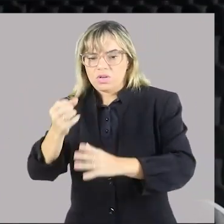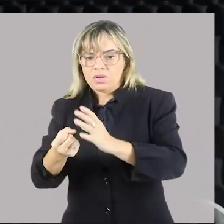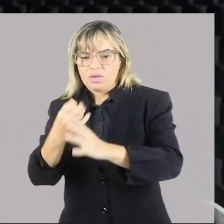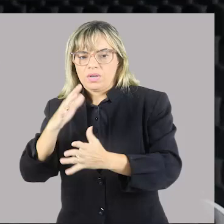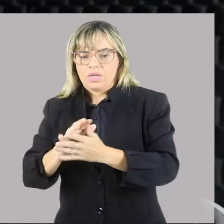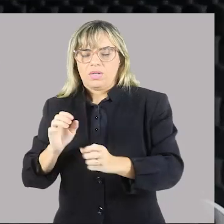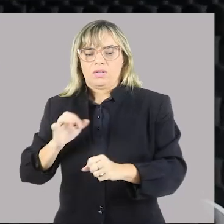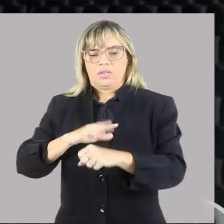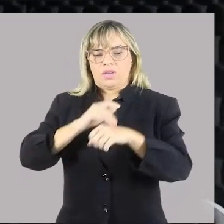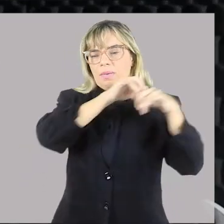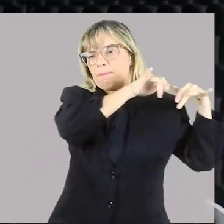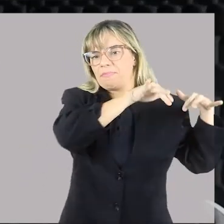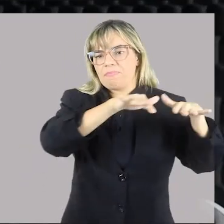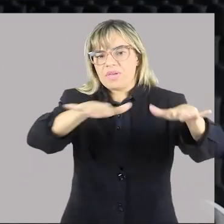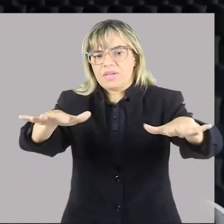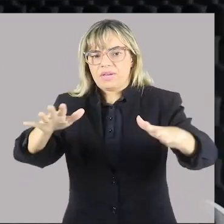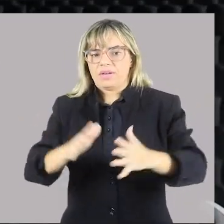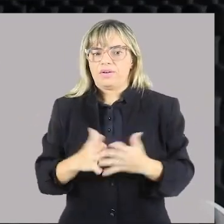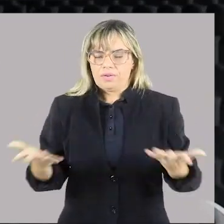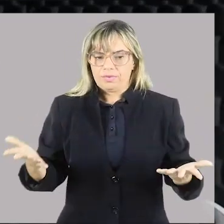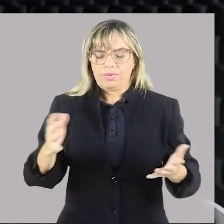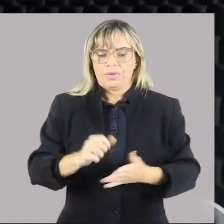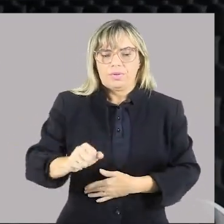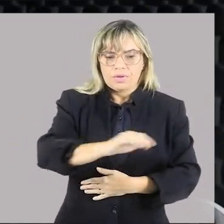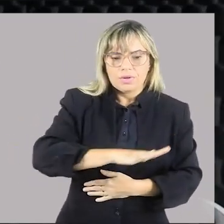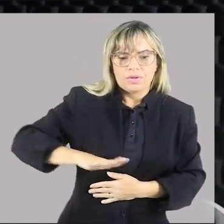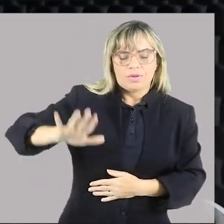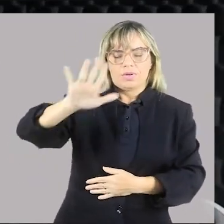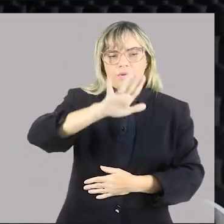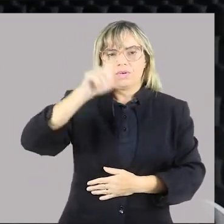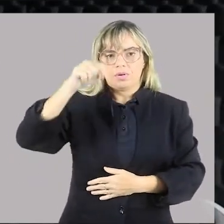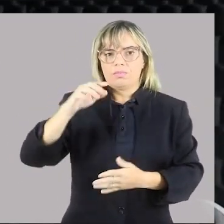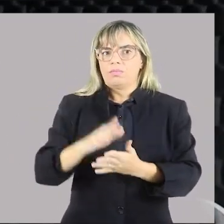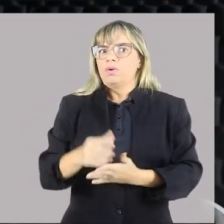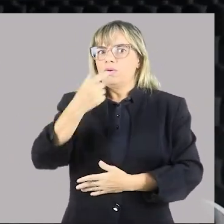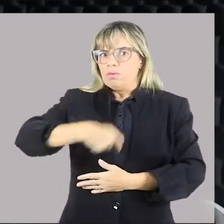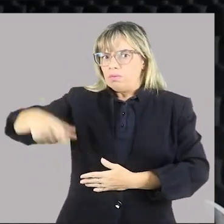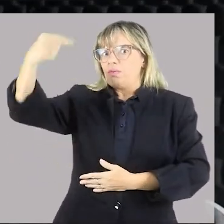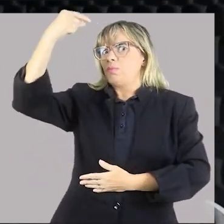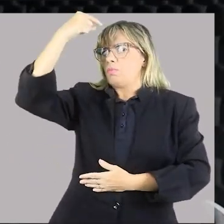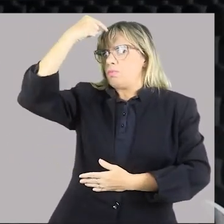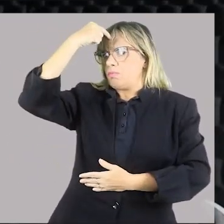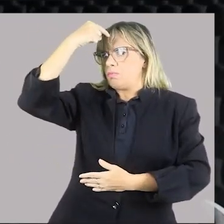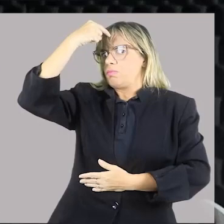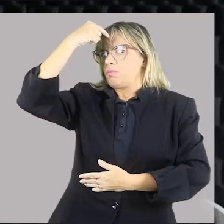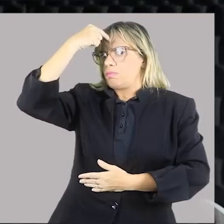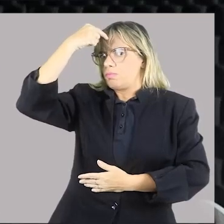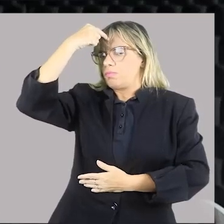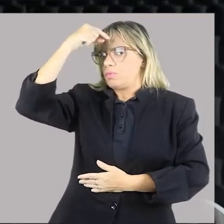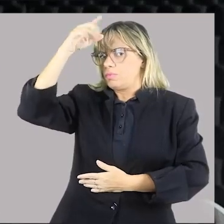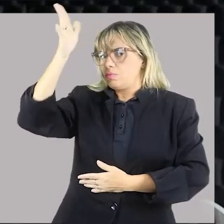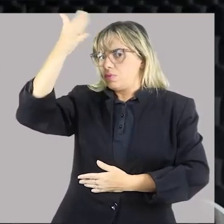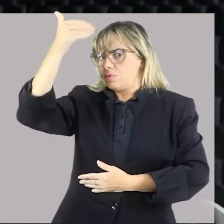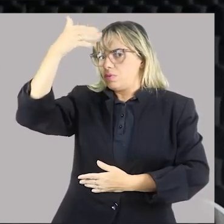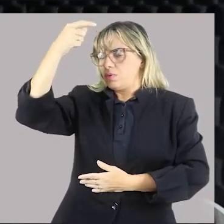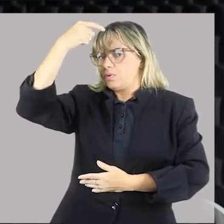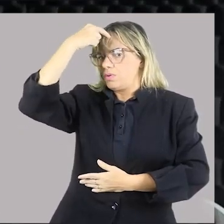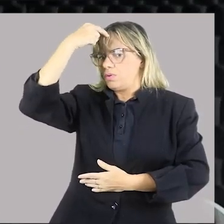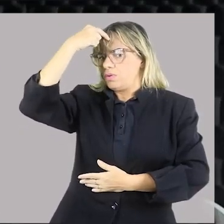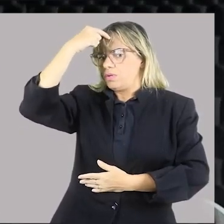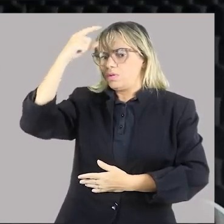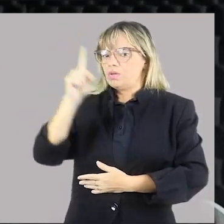epidemia. Galerinha, conscientização, viu? Ei, conscientização. Não